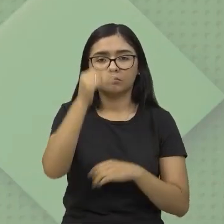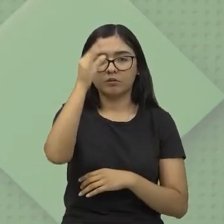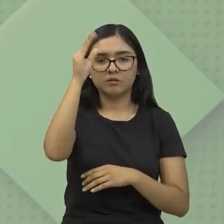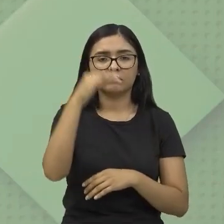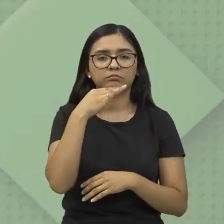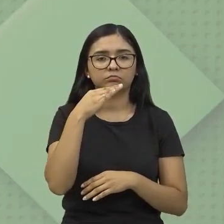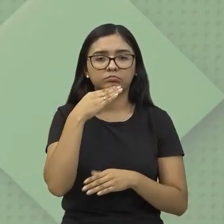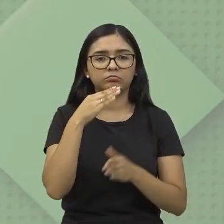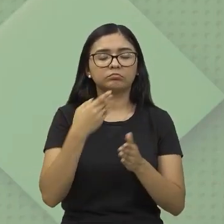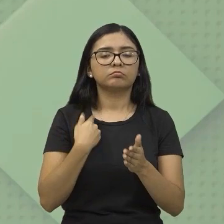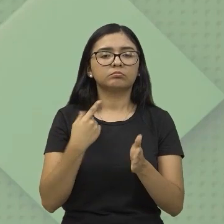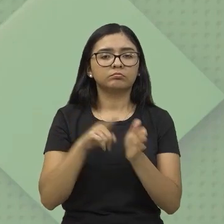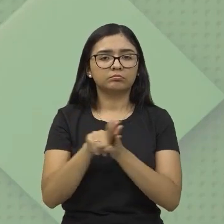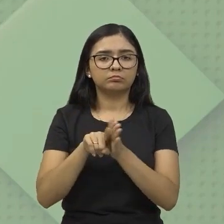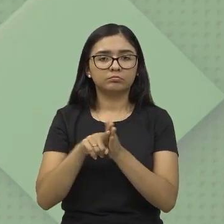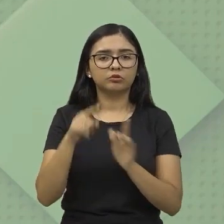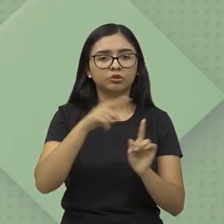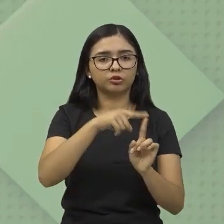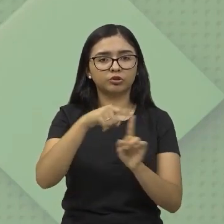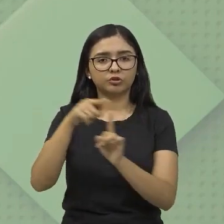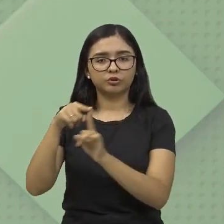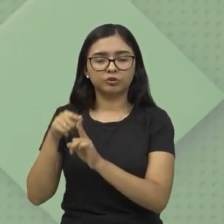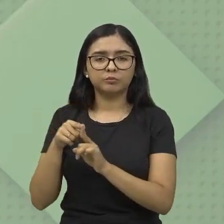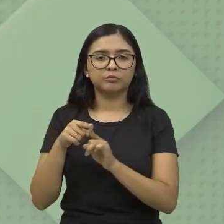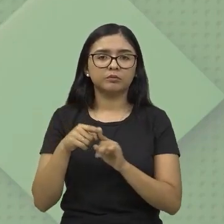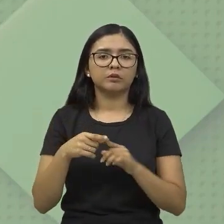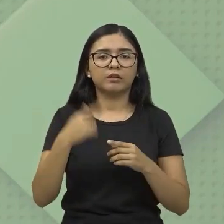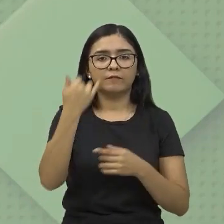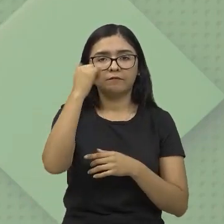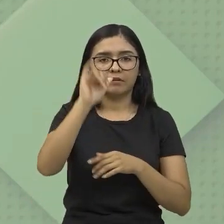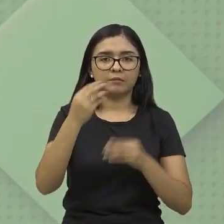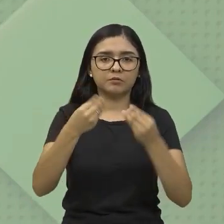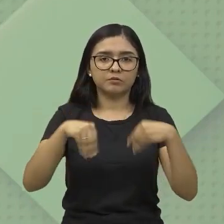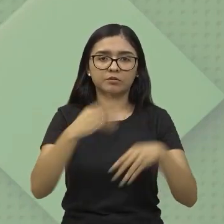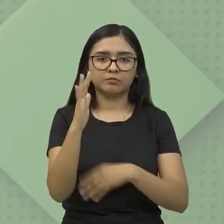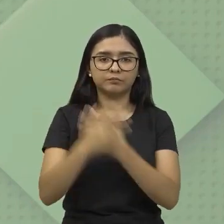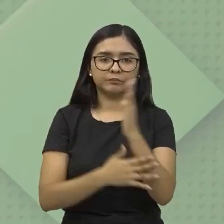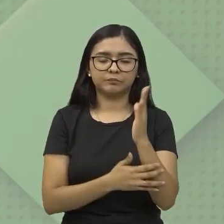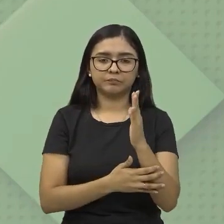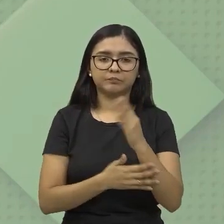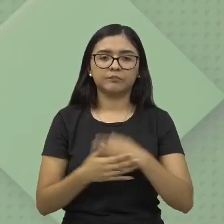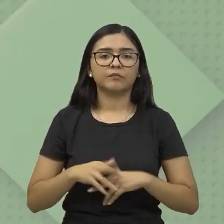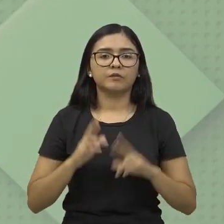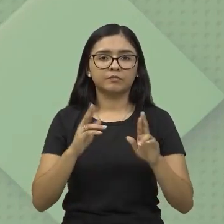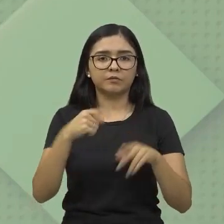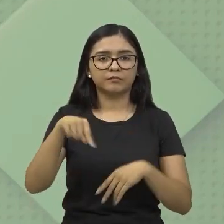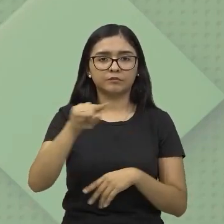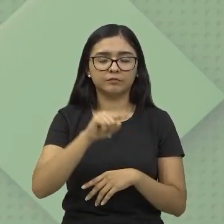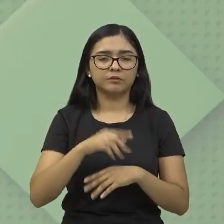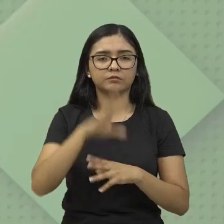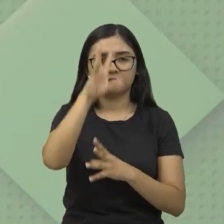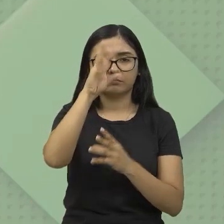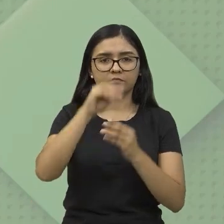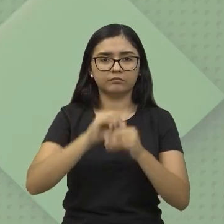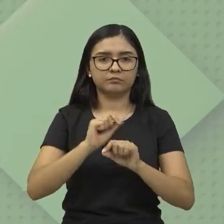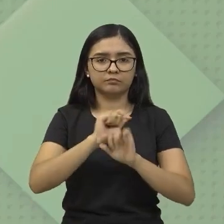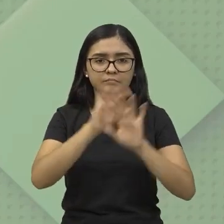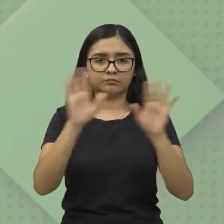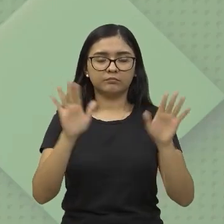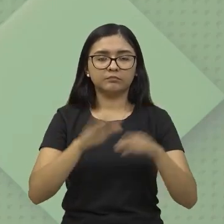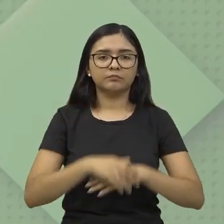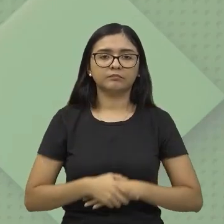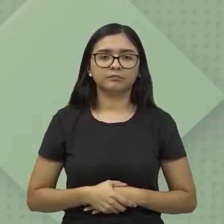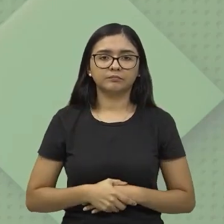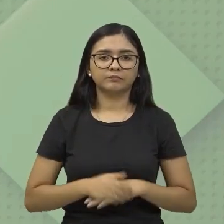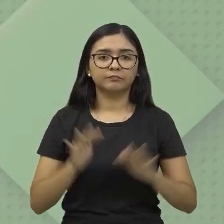sobre essas fontes de geração que não causam impactos ao meio ambiente. Eu espero que você tenha compreendido e a gente